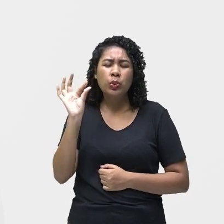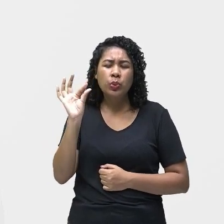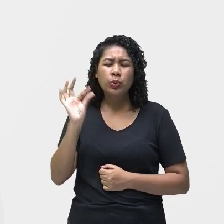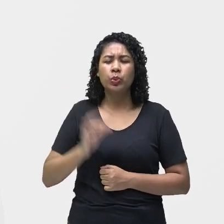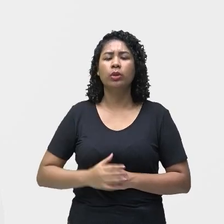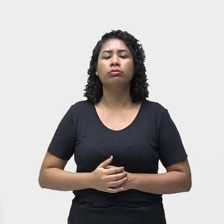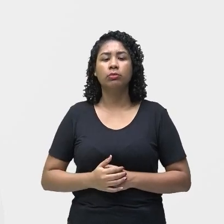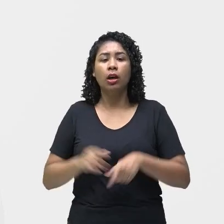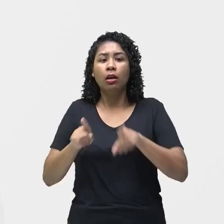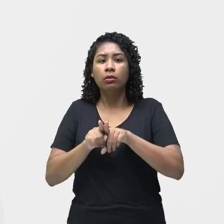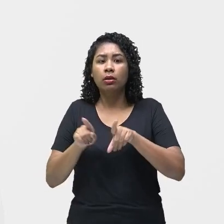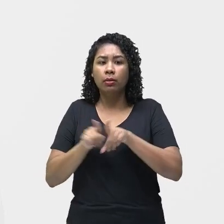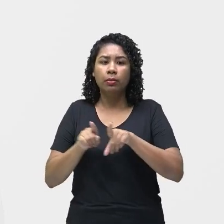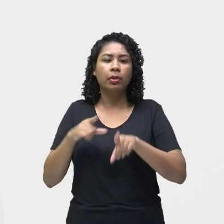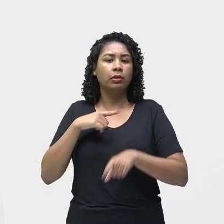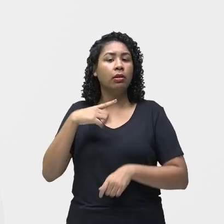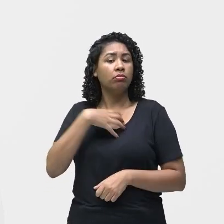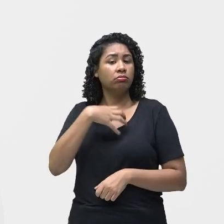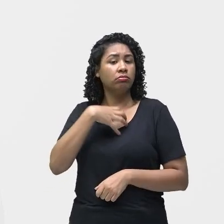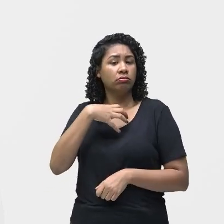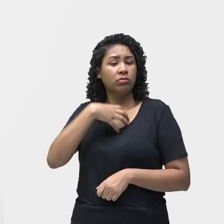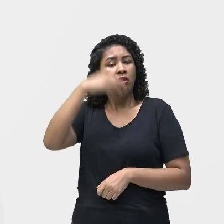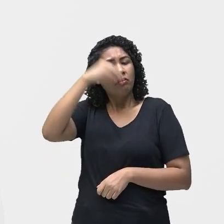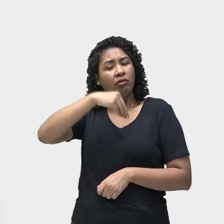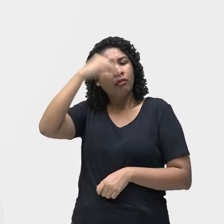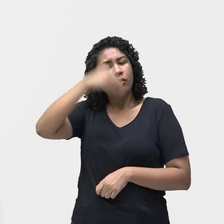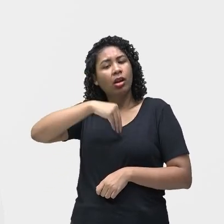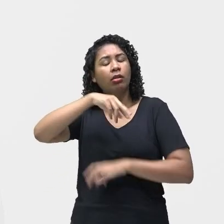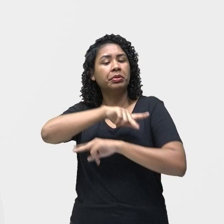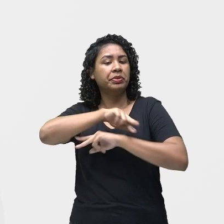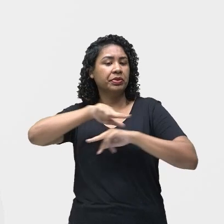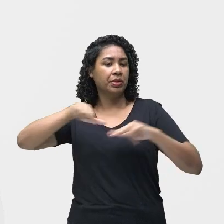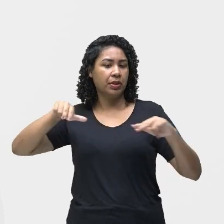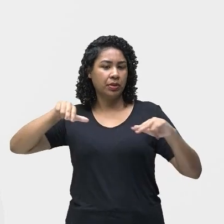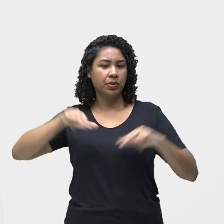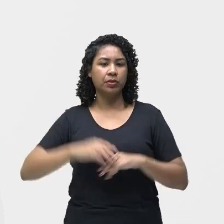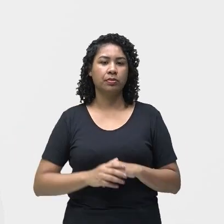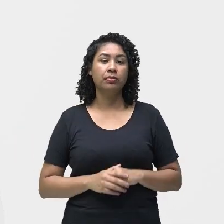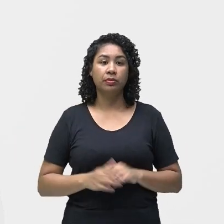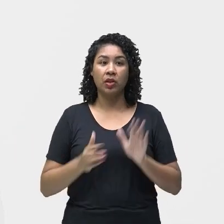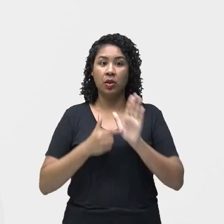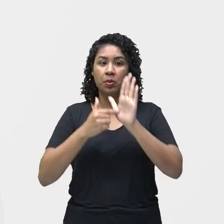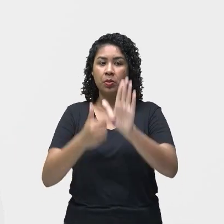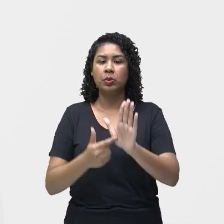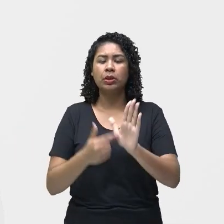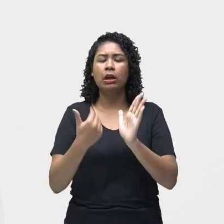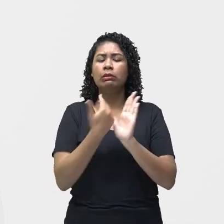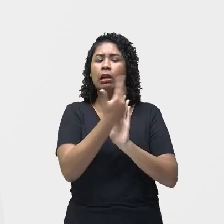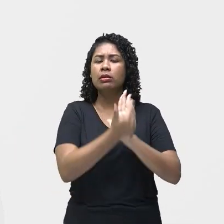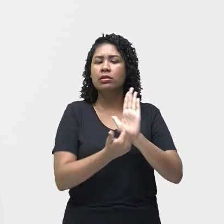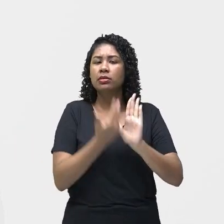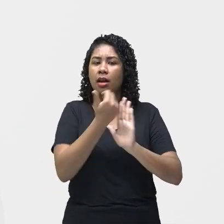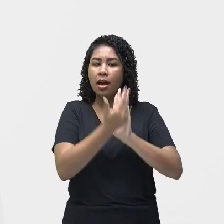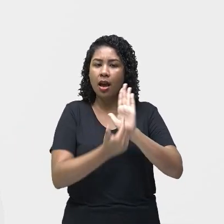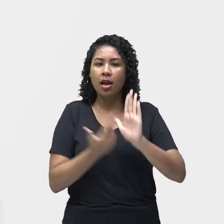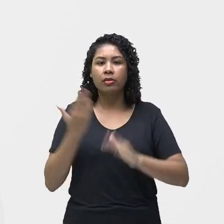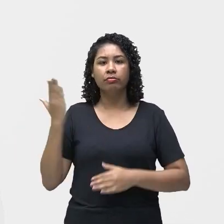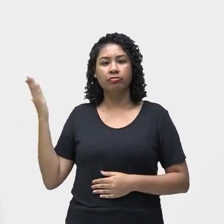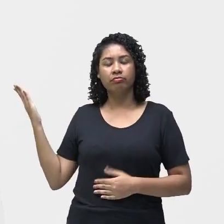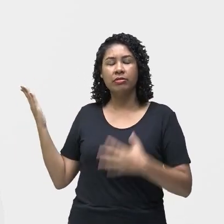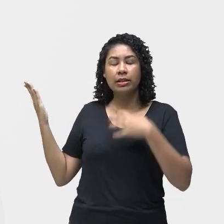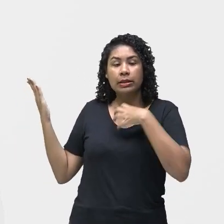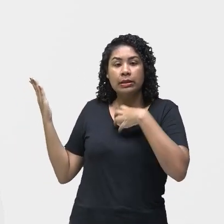da tuberculose. Olha só, trouxe também aí uns desenhos mostrando para vocês esses